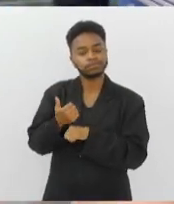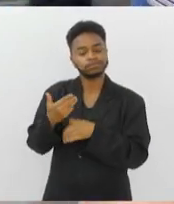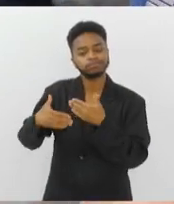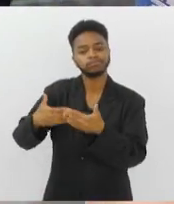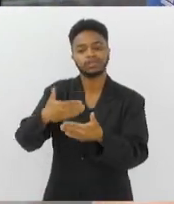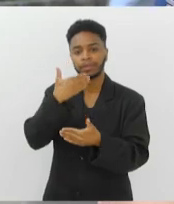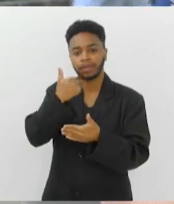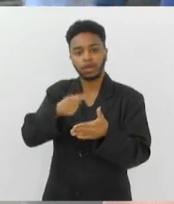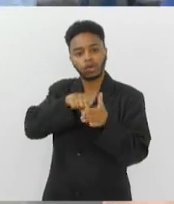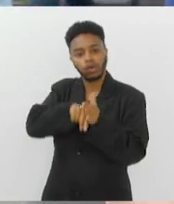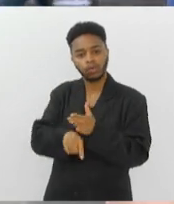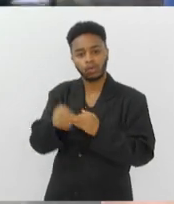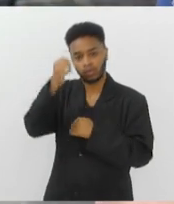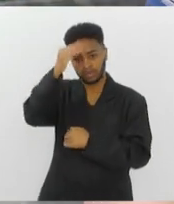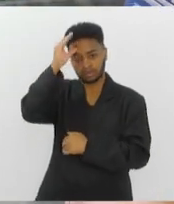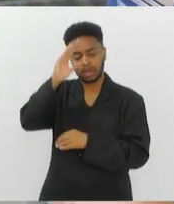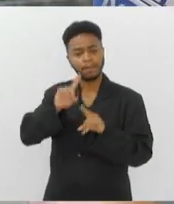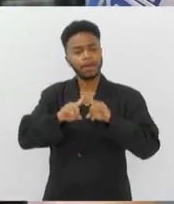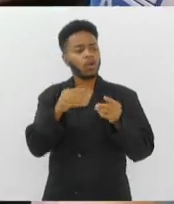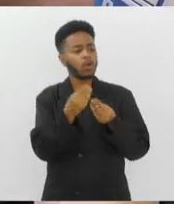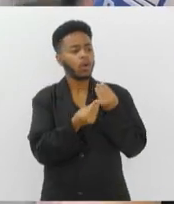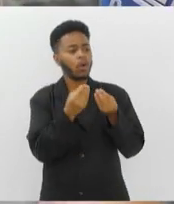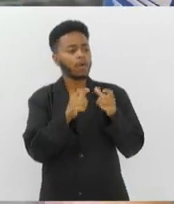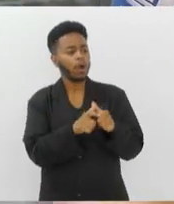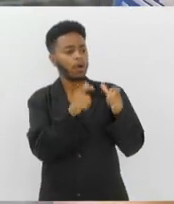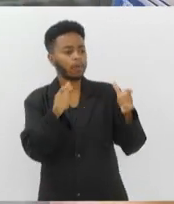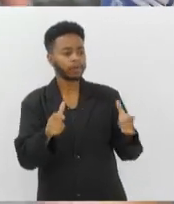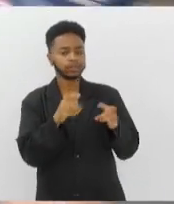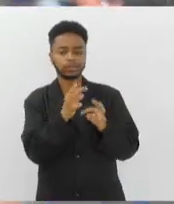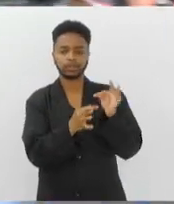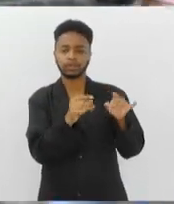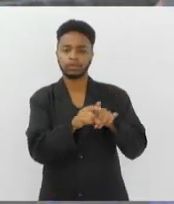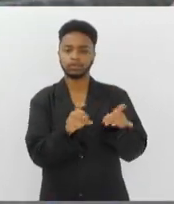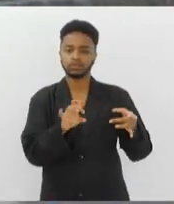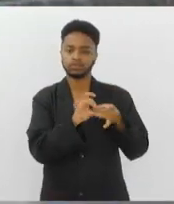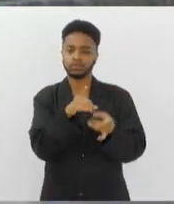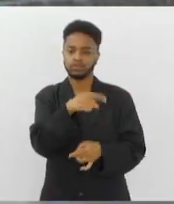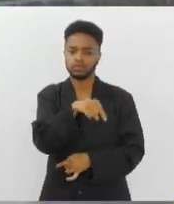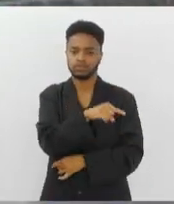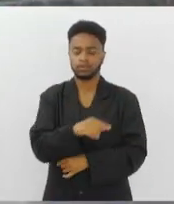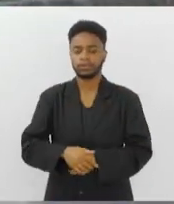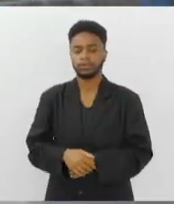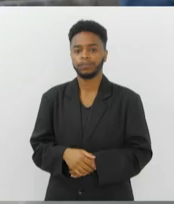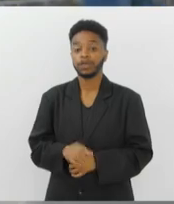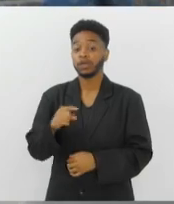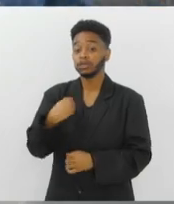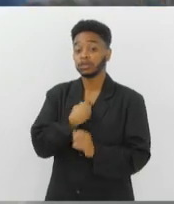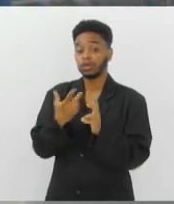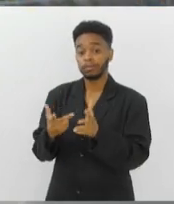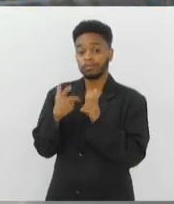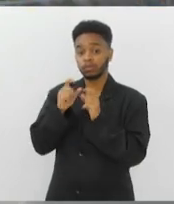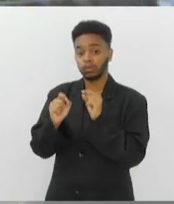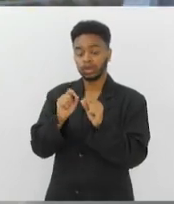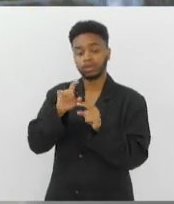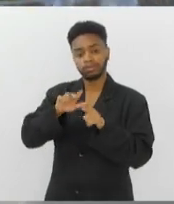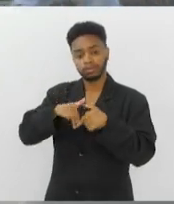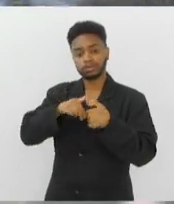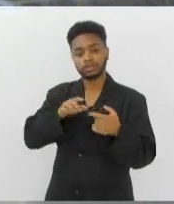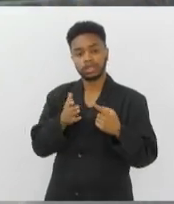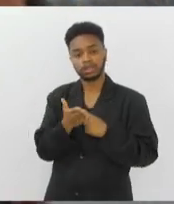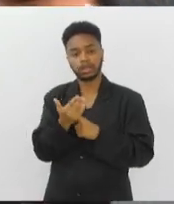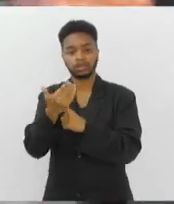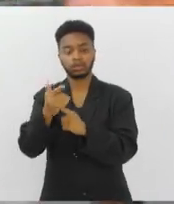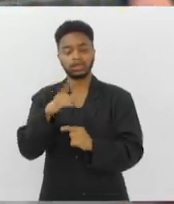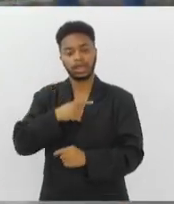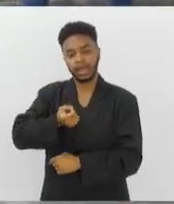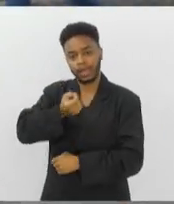Agora, como é que é esse projeto de ampliação desse tipo de terapia também realizado por vocês? Nós percebemos que com o advento da tecnologia, muitos